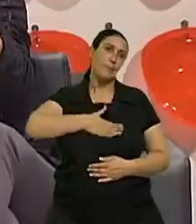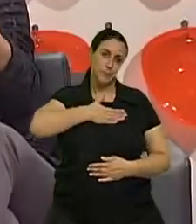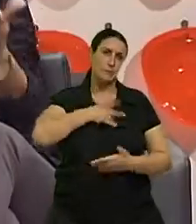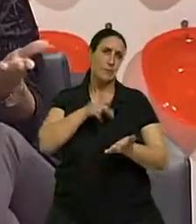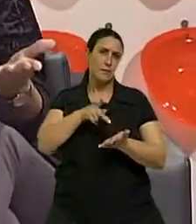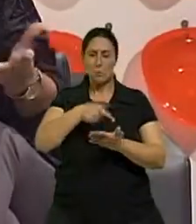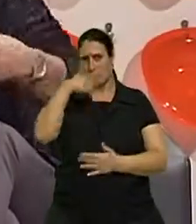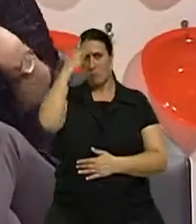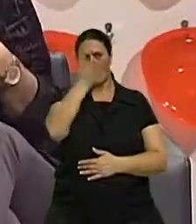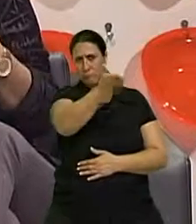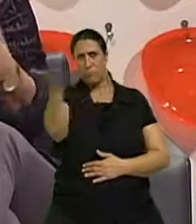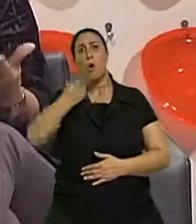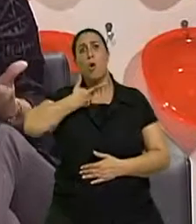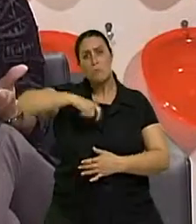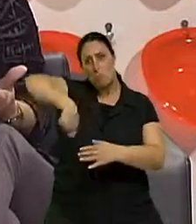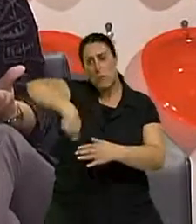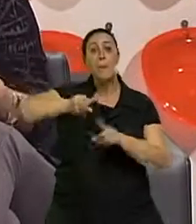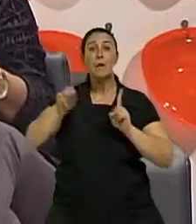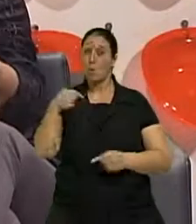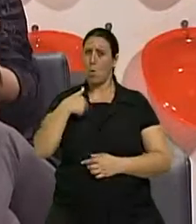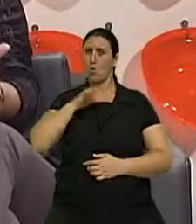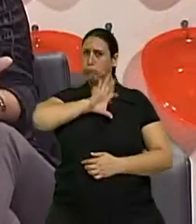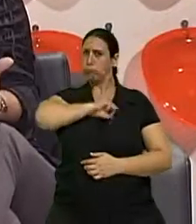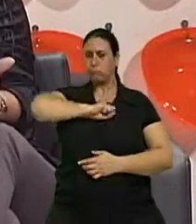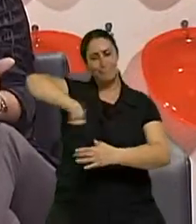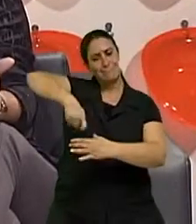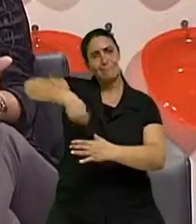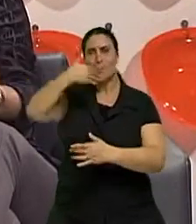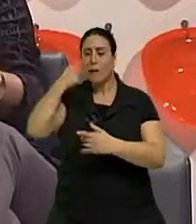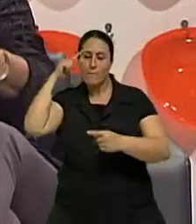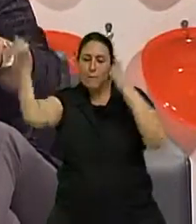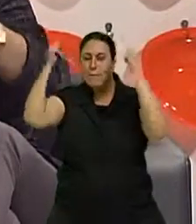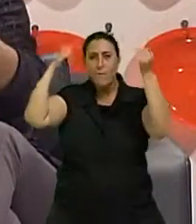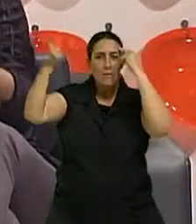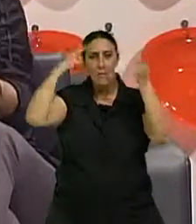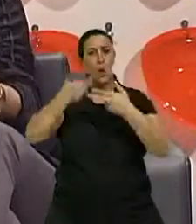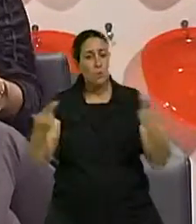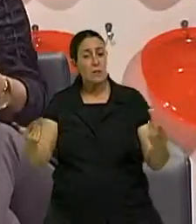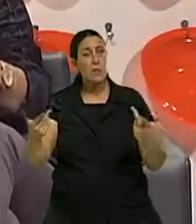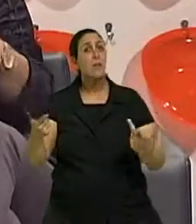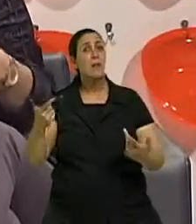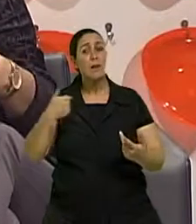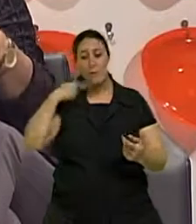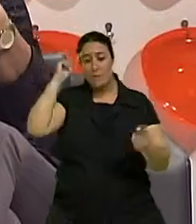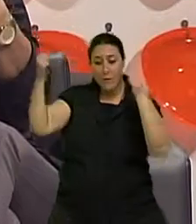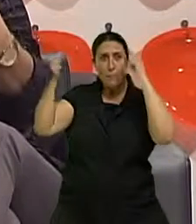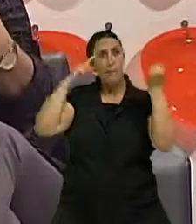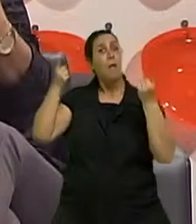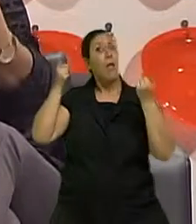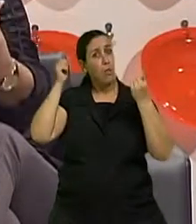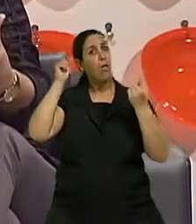sei se vocês gostam de cozinhar. Eu adoro cozinhar e de inventar receita. E inventar receita é uma forma